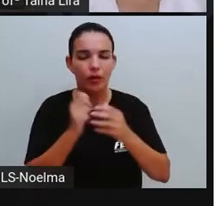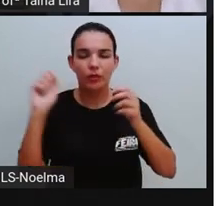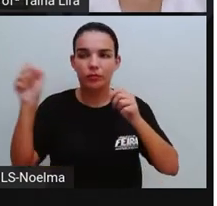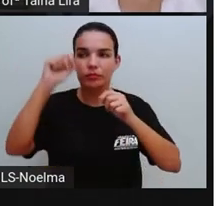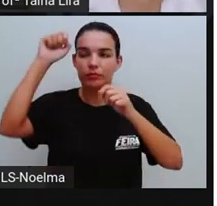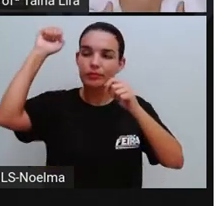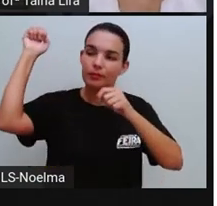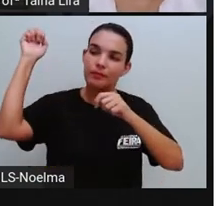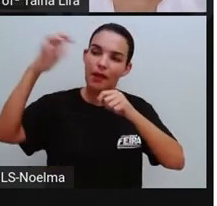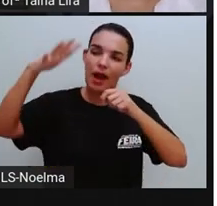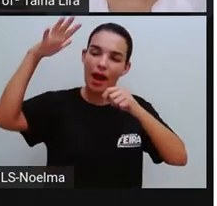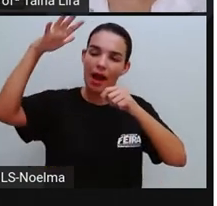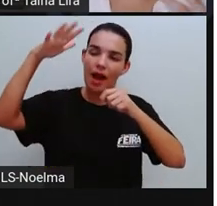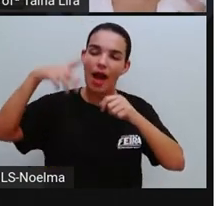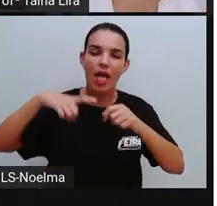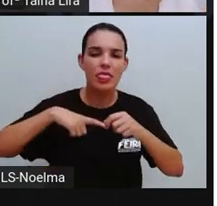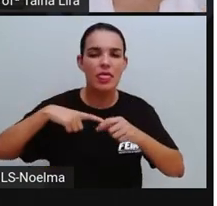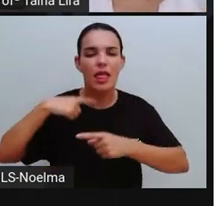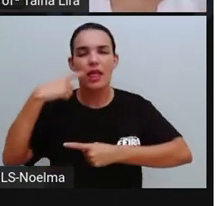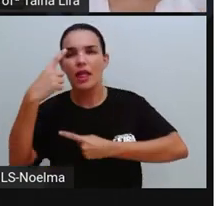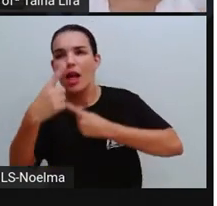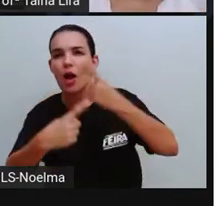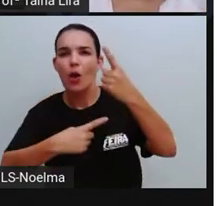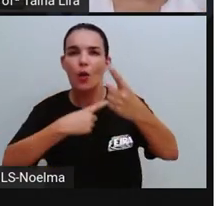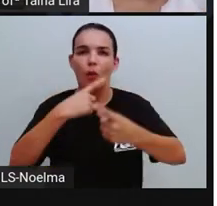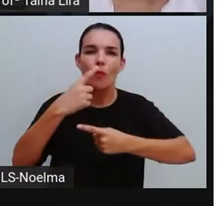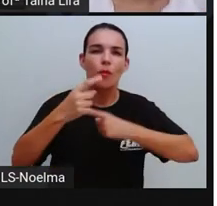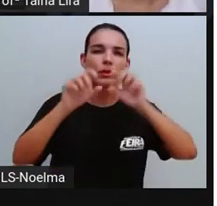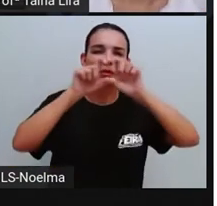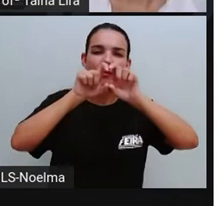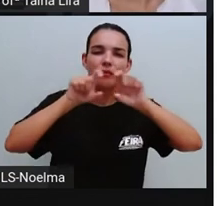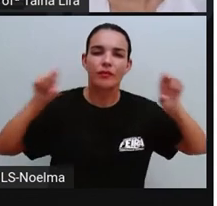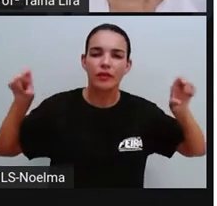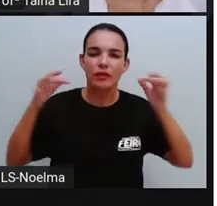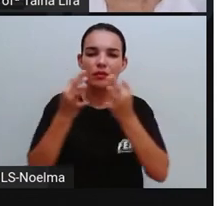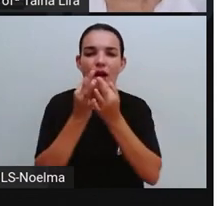fadas, a Pró falou que existem algumas expressões que marcam